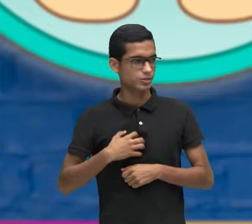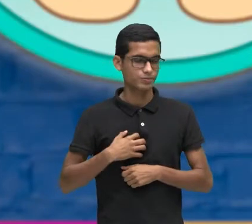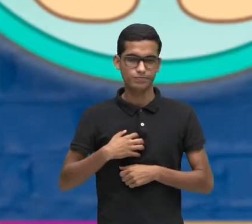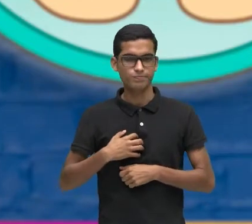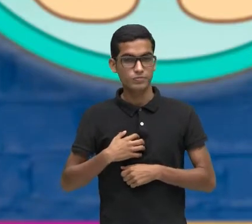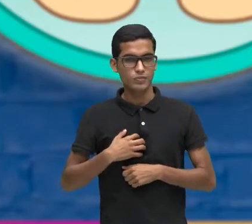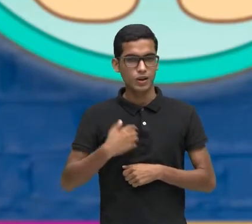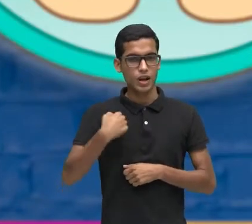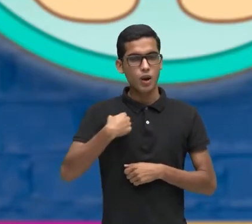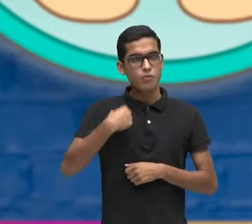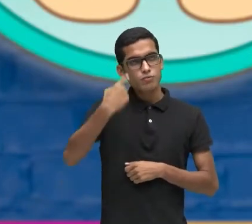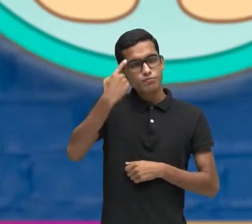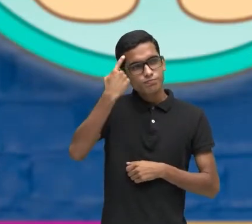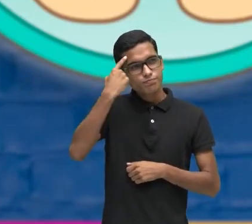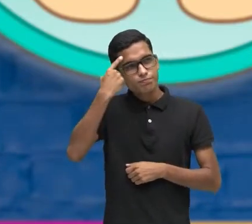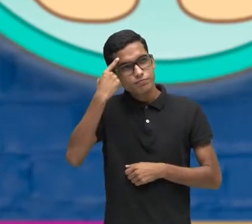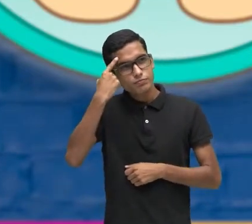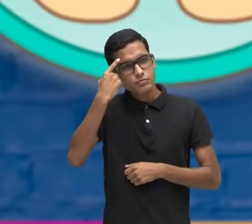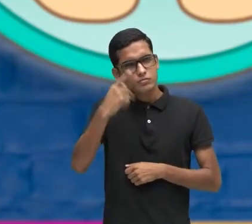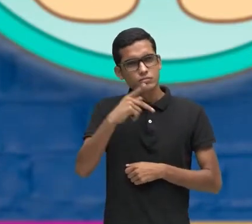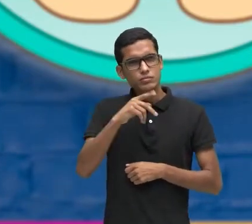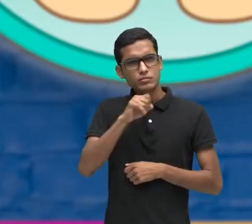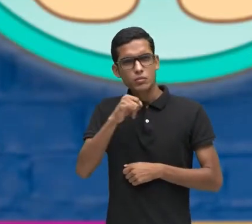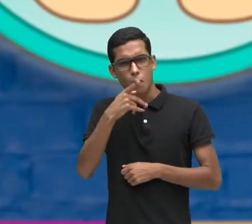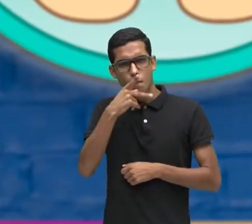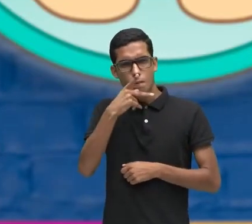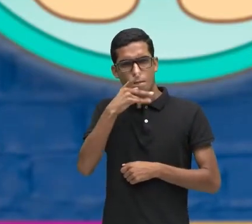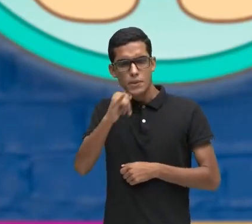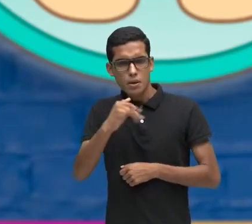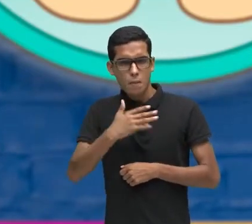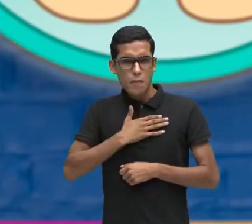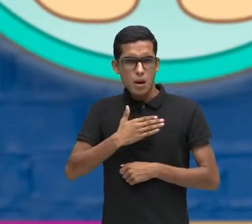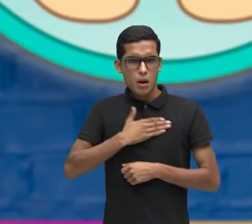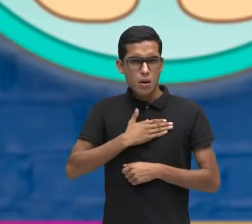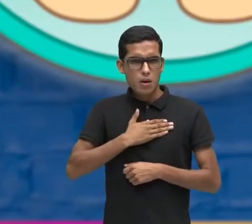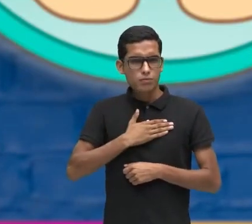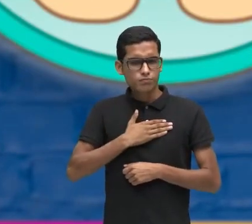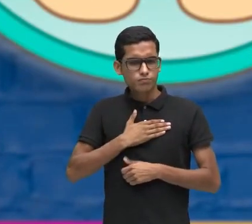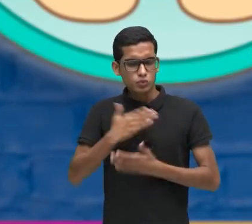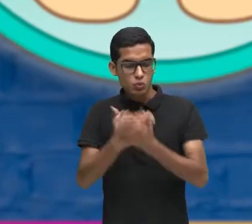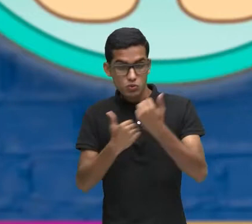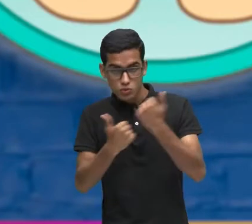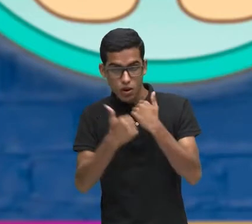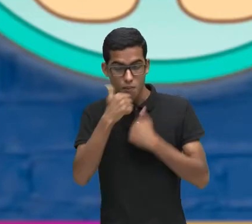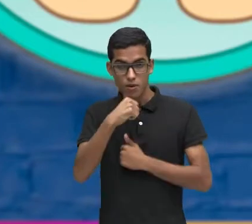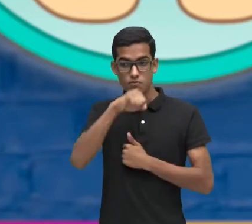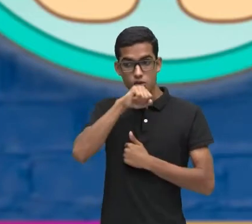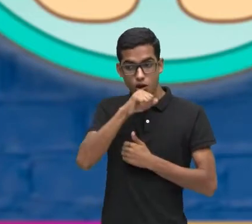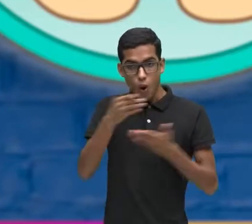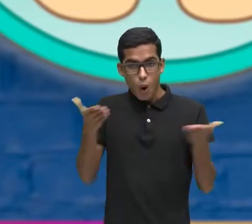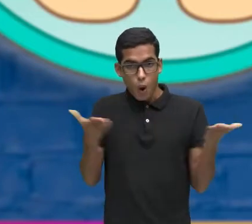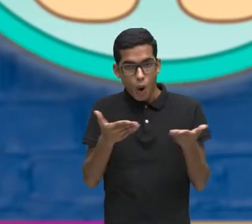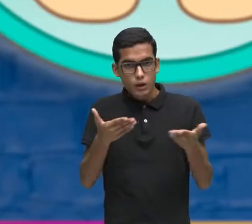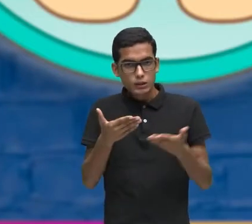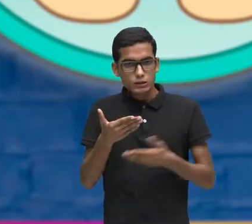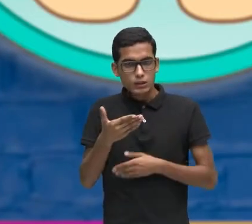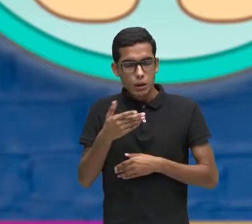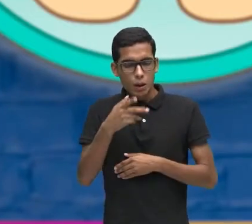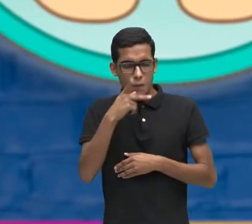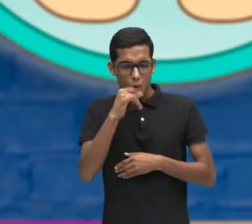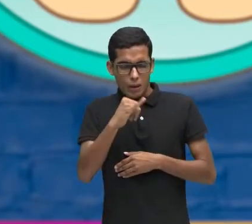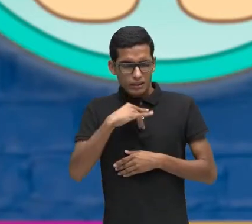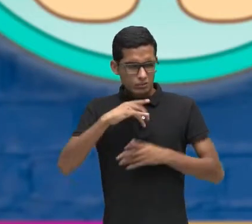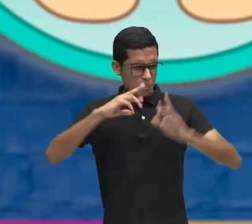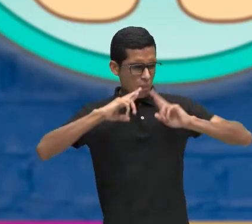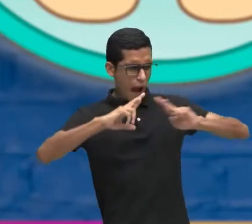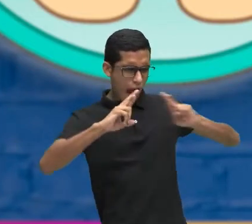Poxa Se o meu pai Estivesse aqui No lugar Da minha mãe Ele ia começar A reclamar